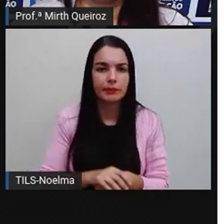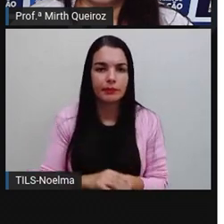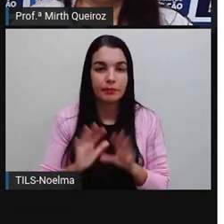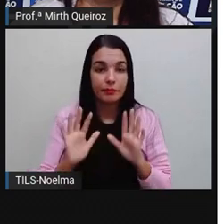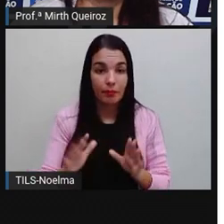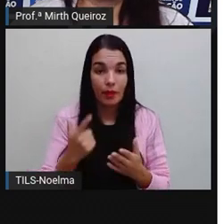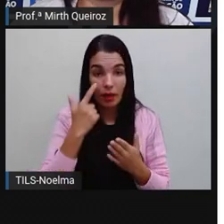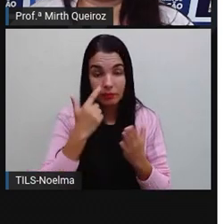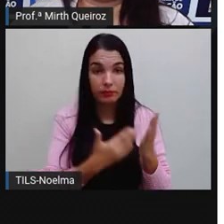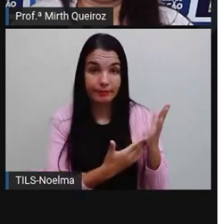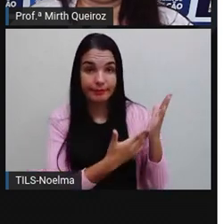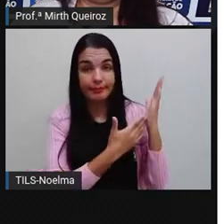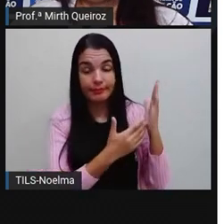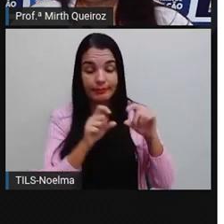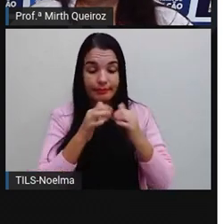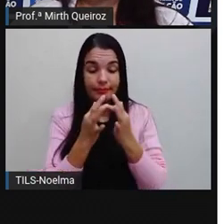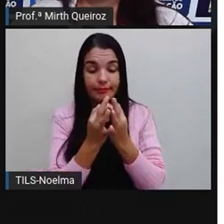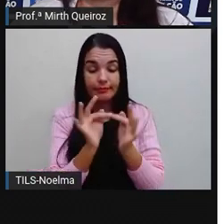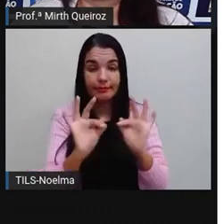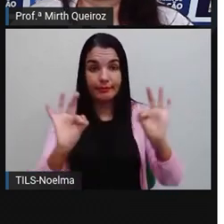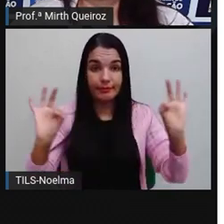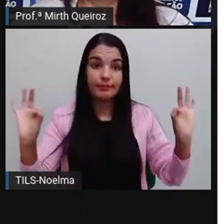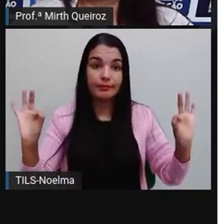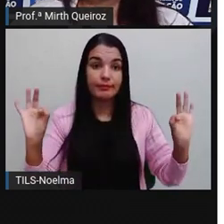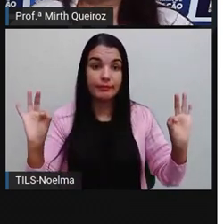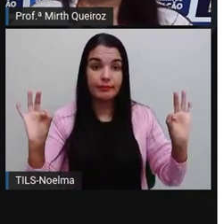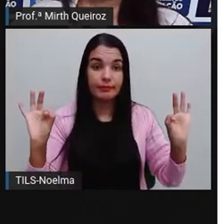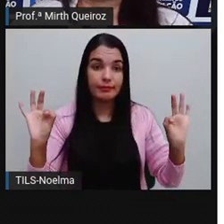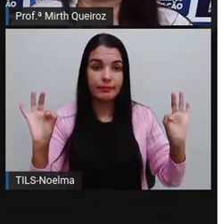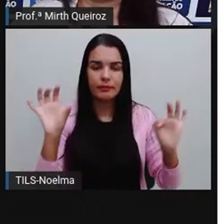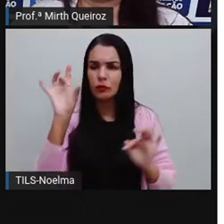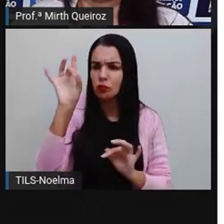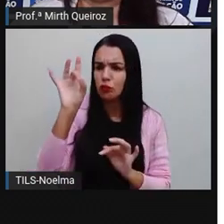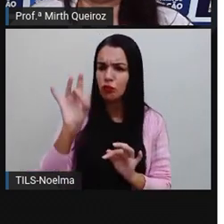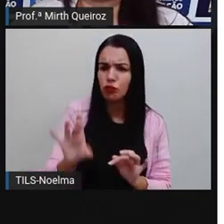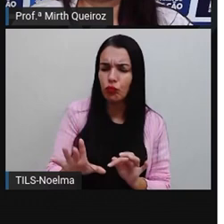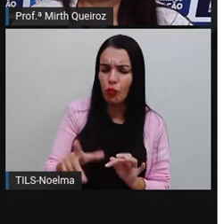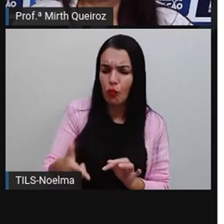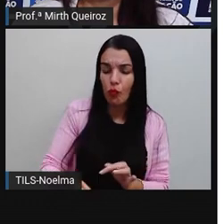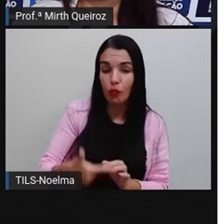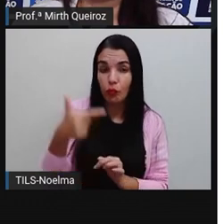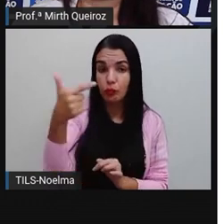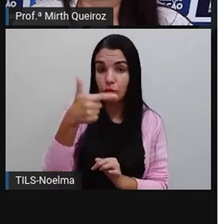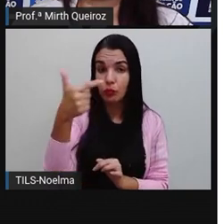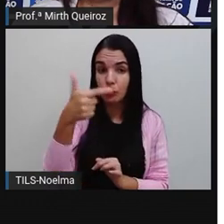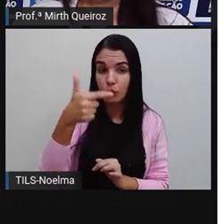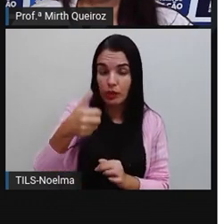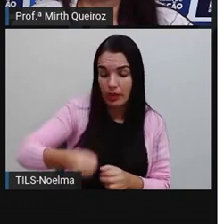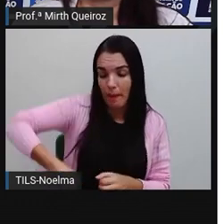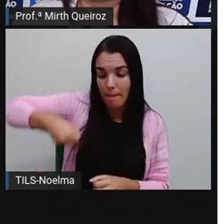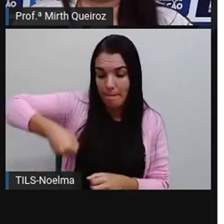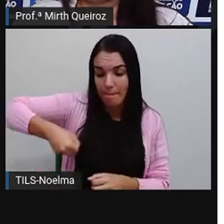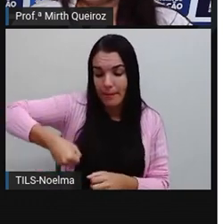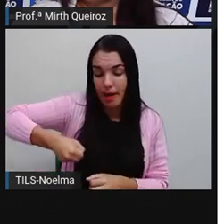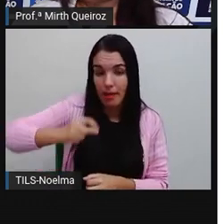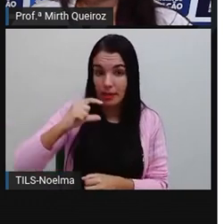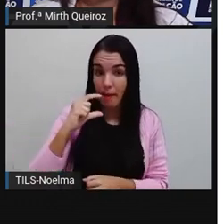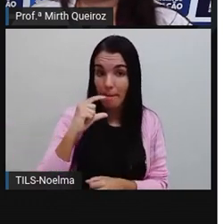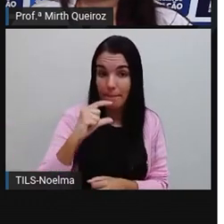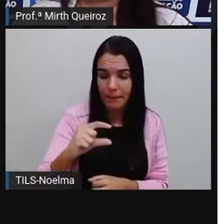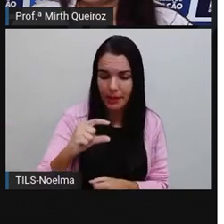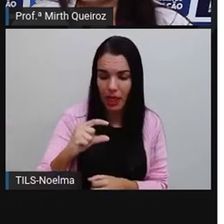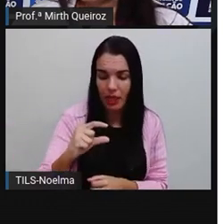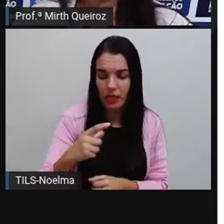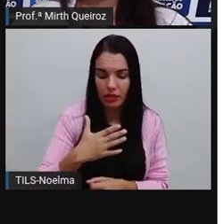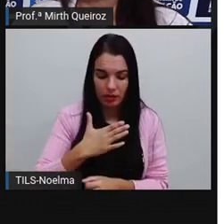duas malas pequenas são minhas. Ó, apenas as duas malas